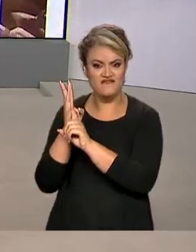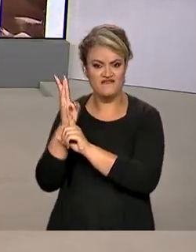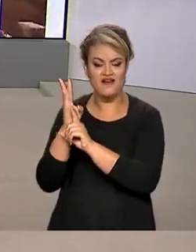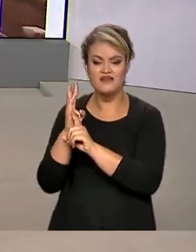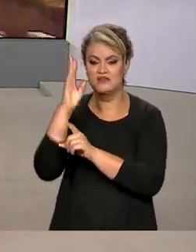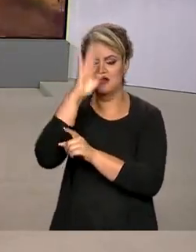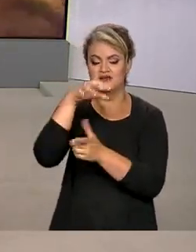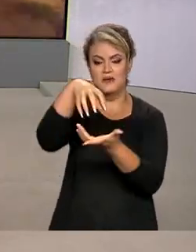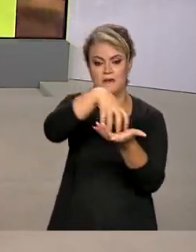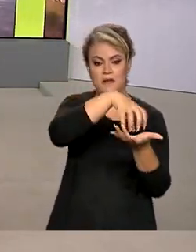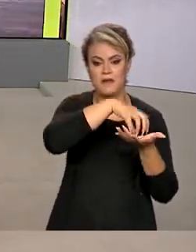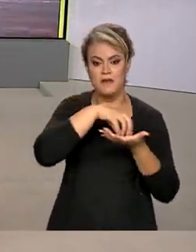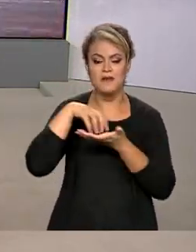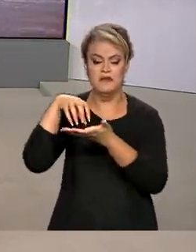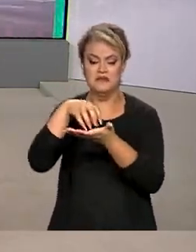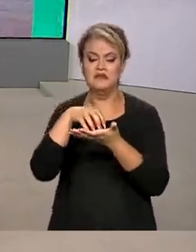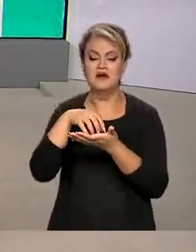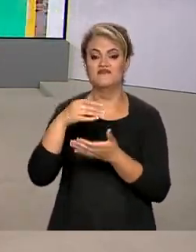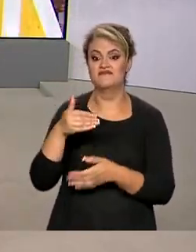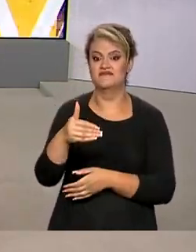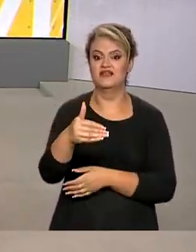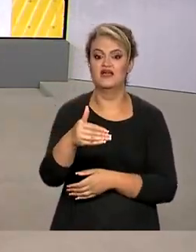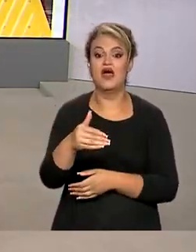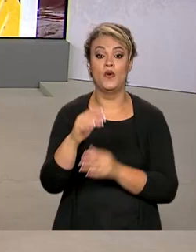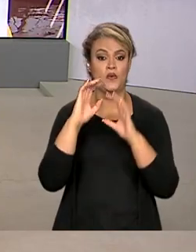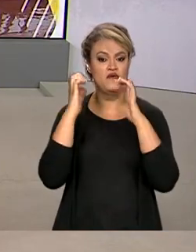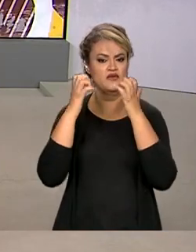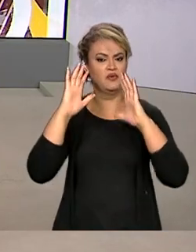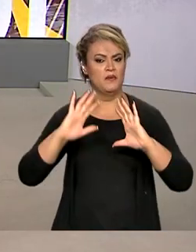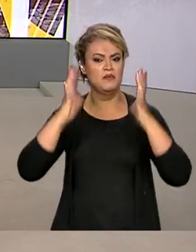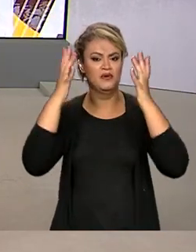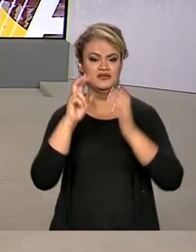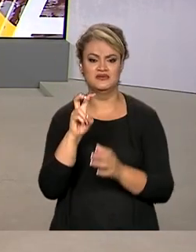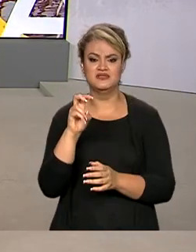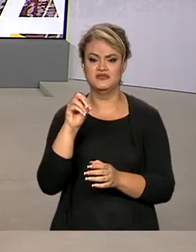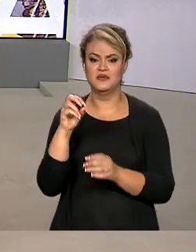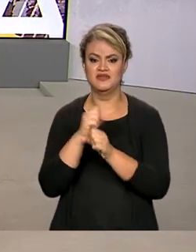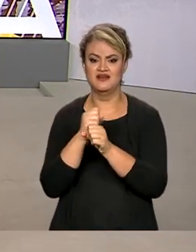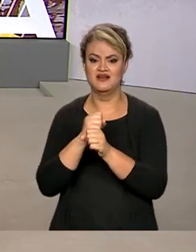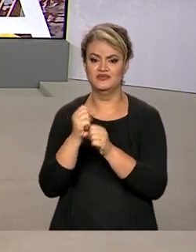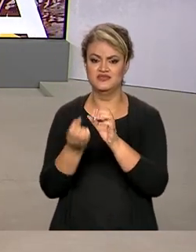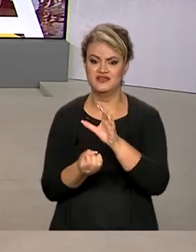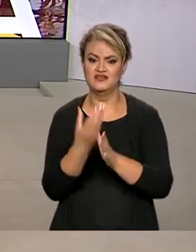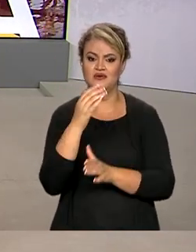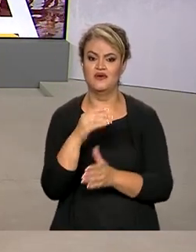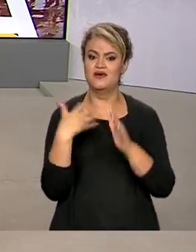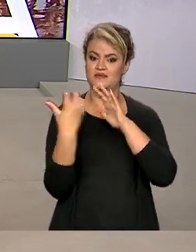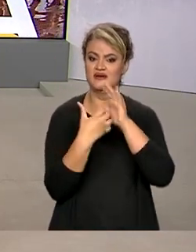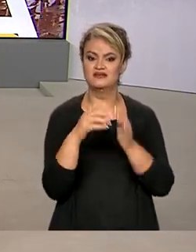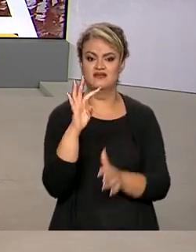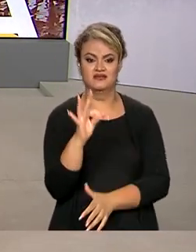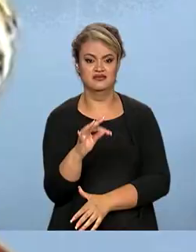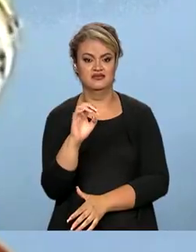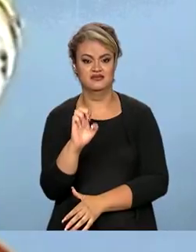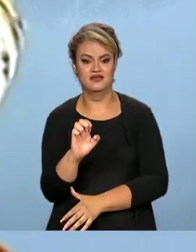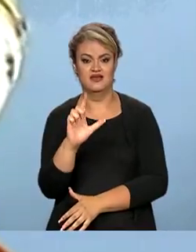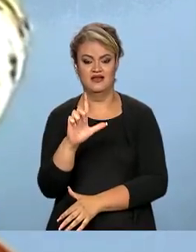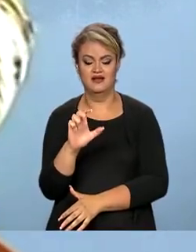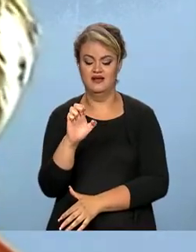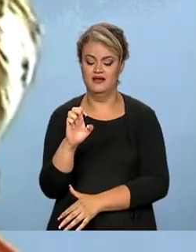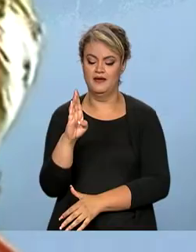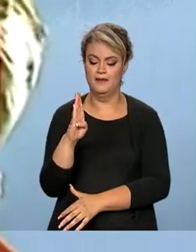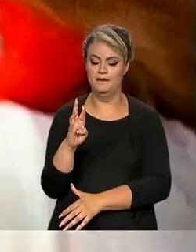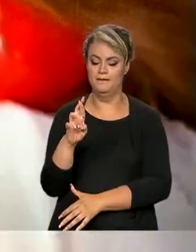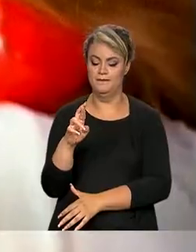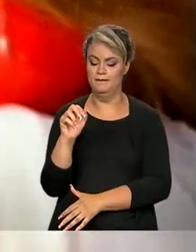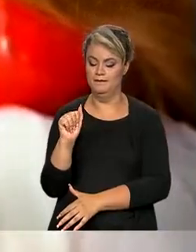instalados no país. O anúncio foi feito em evento de comemoração dos 50 anos de criação da Telebrás. A